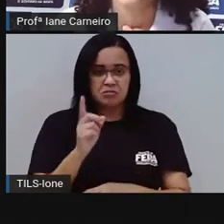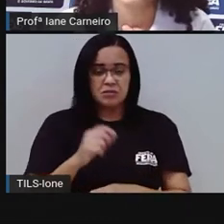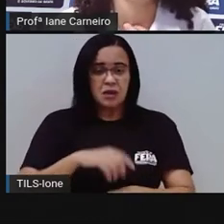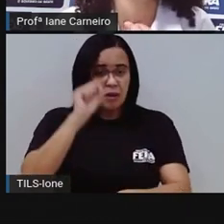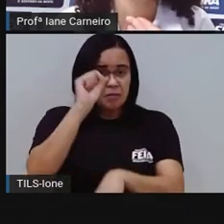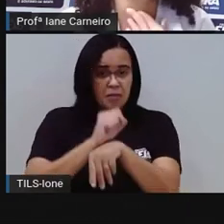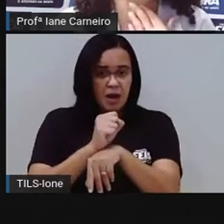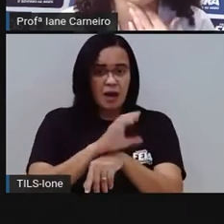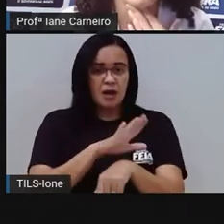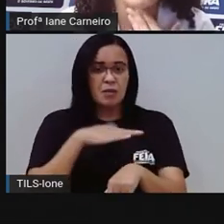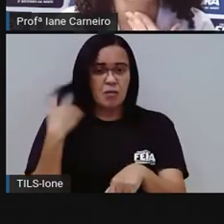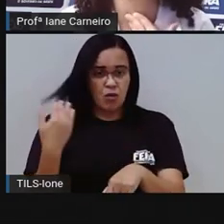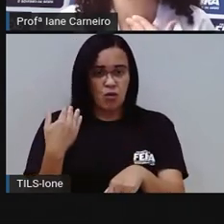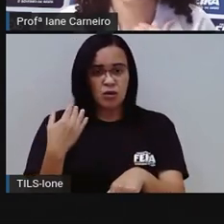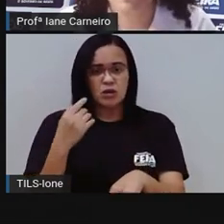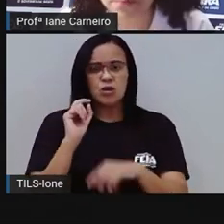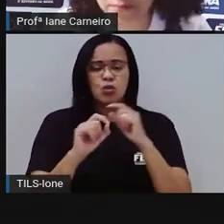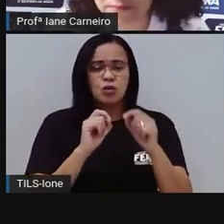O rio.